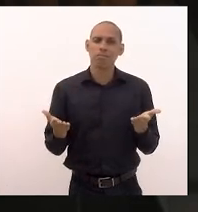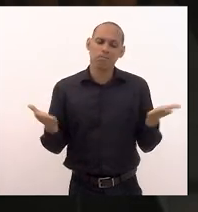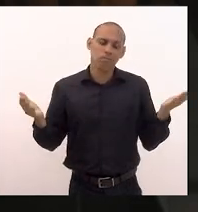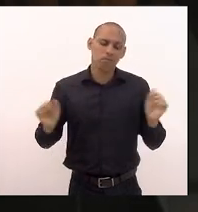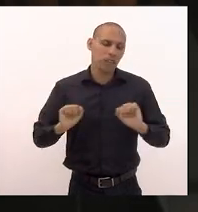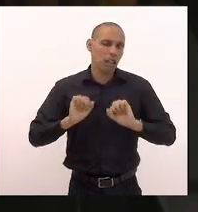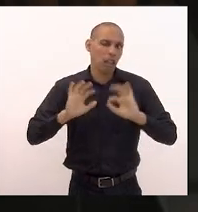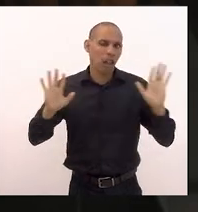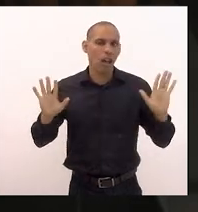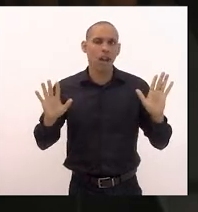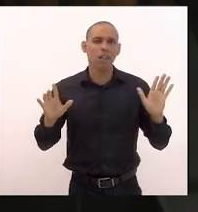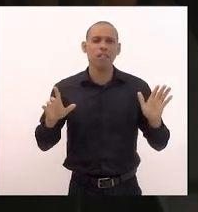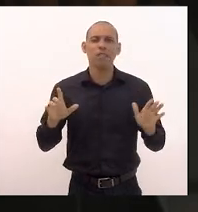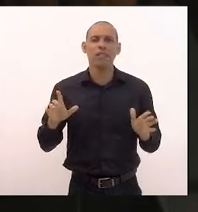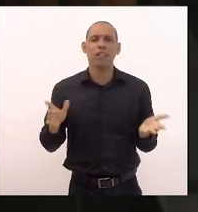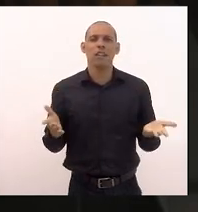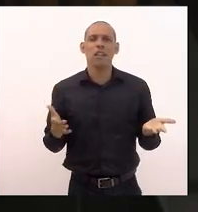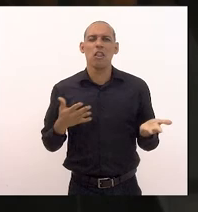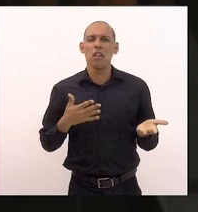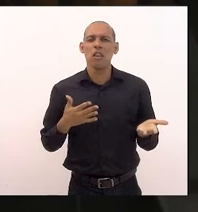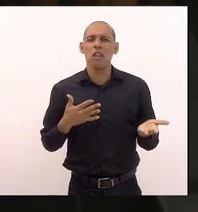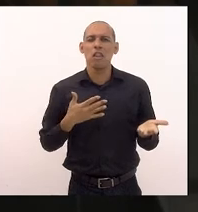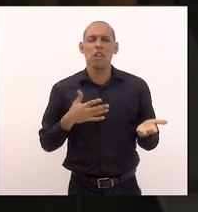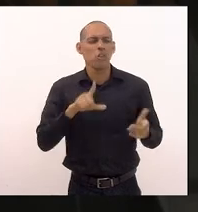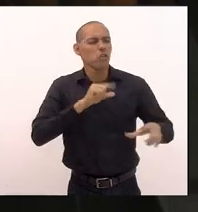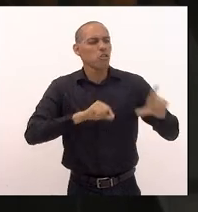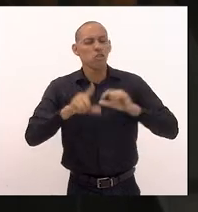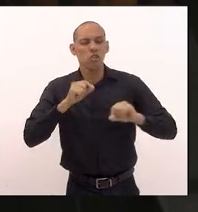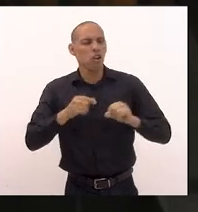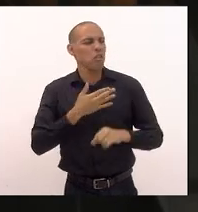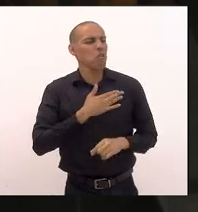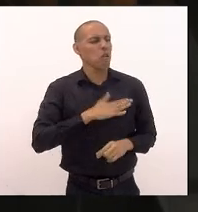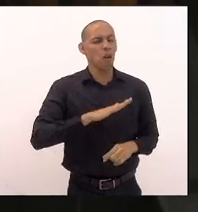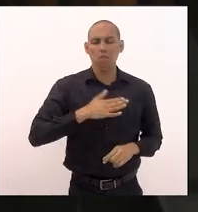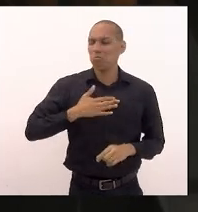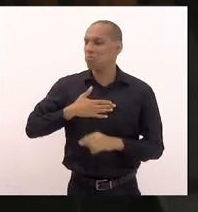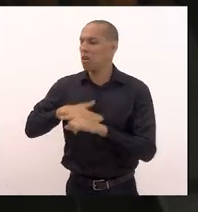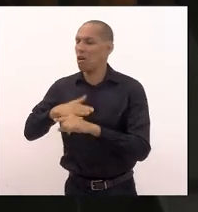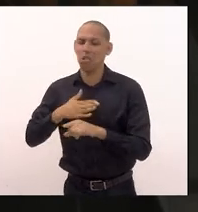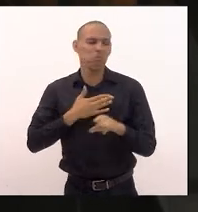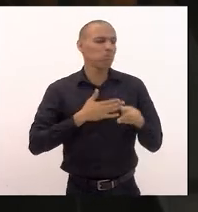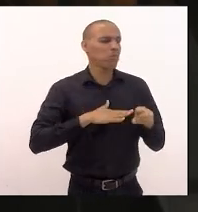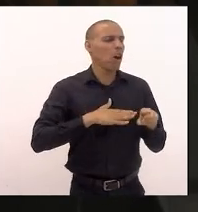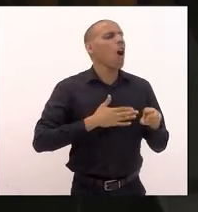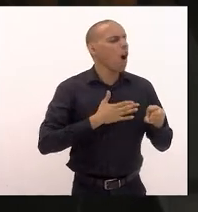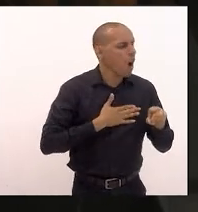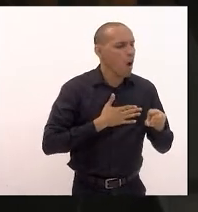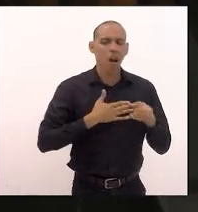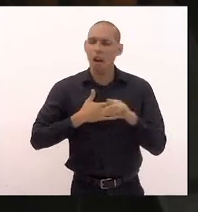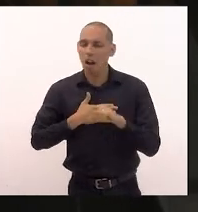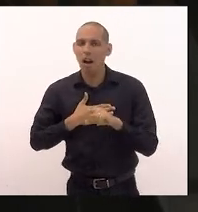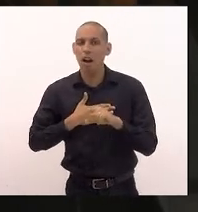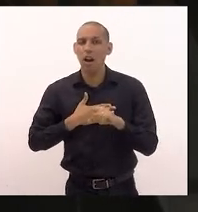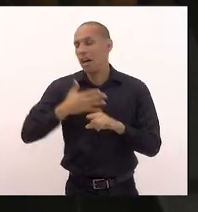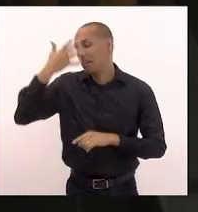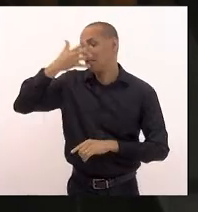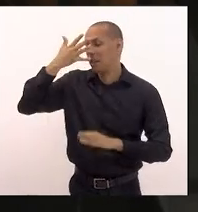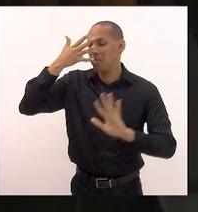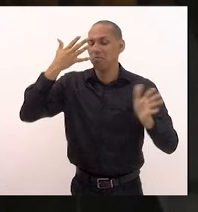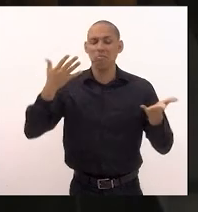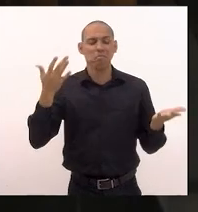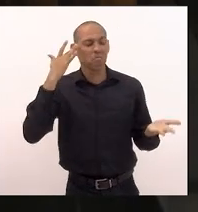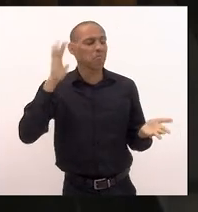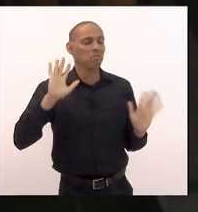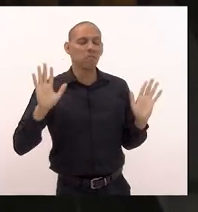tem uma indignação seletiva vossa excelência muitas vezes se cega para muita coisa do que aconteceu